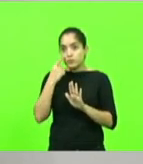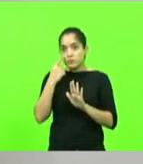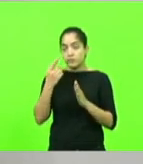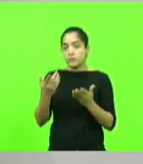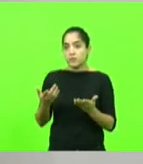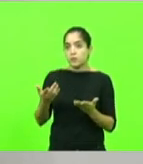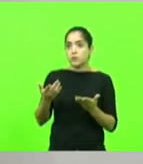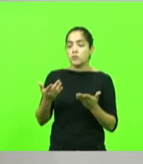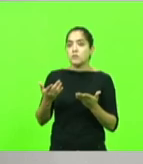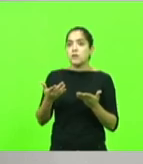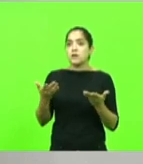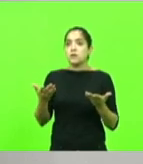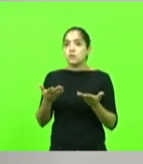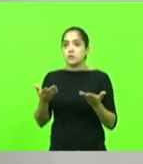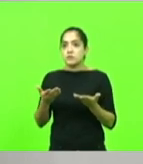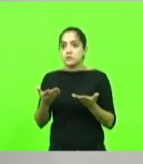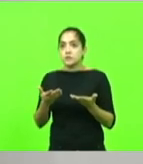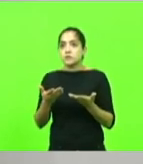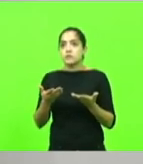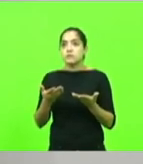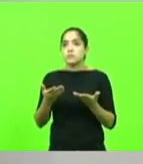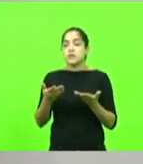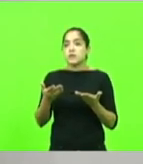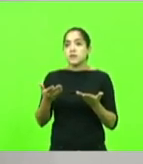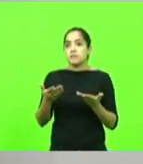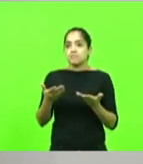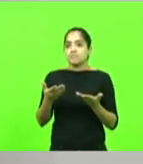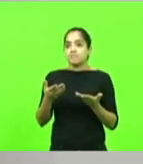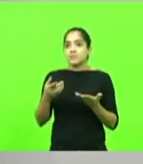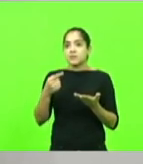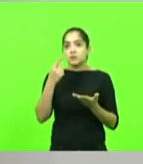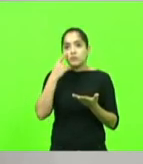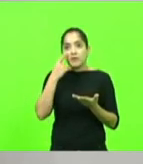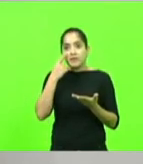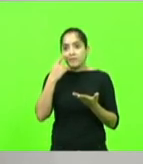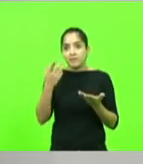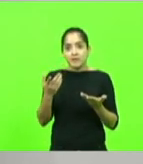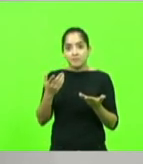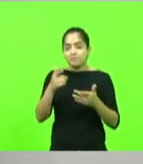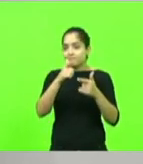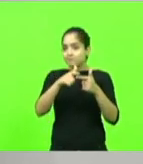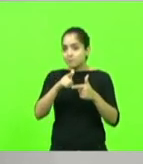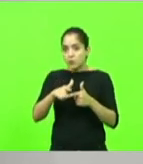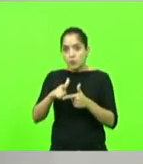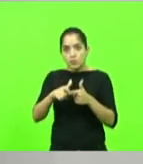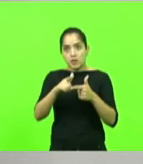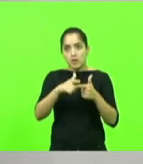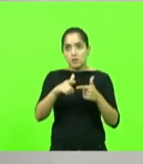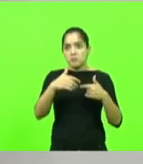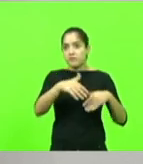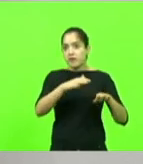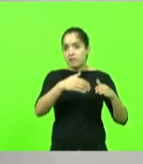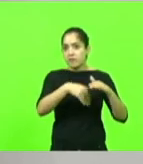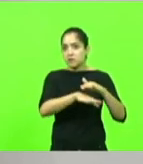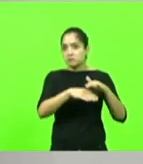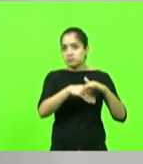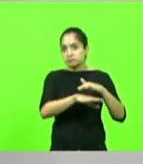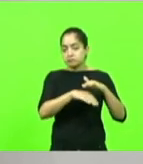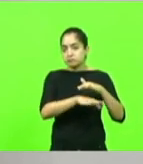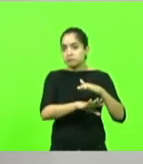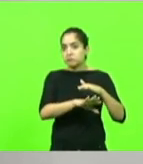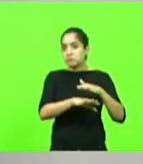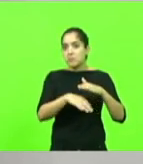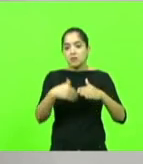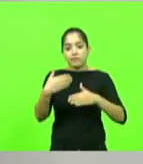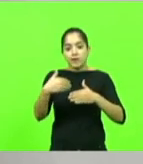isso não vai chegar à nossa porta, é uma grande mentira. Os problemas, se você jogar ele para baixo do tapete, ele não deixou de existir.